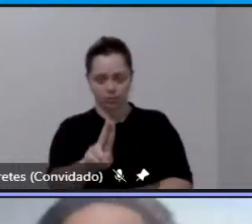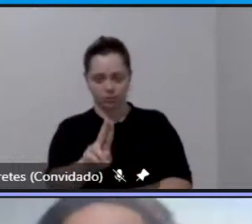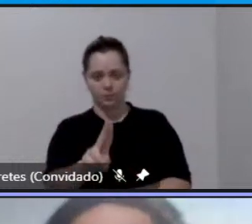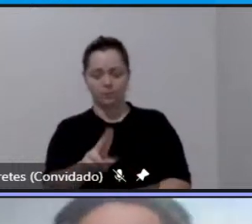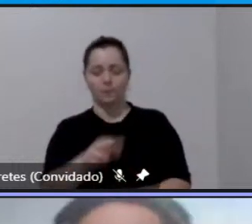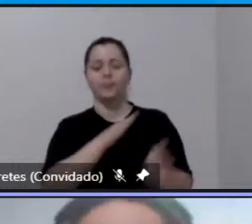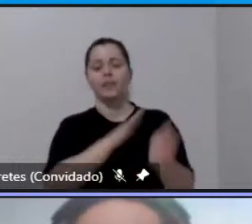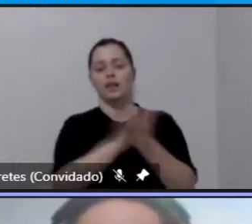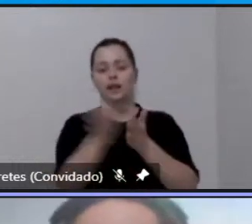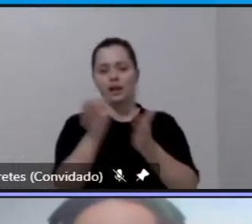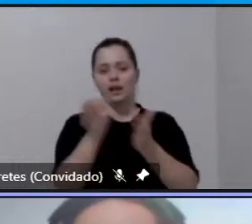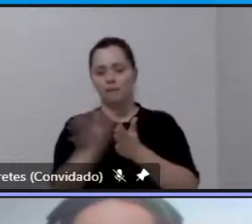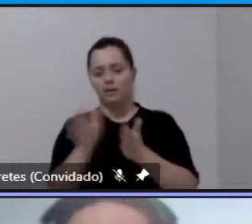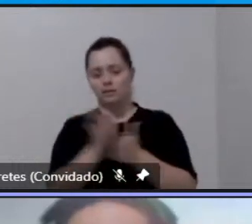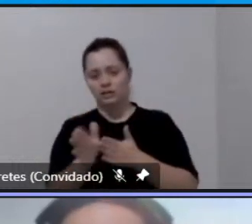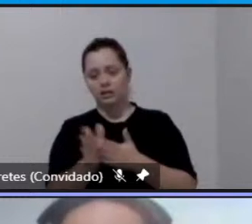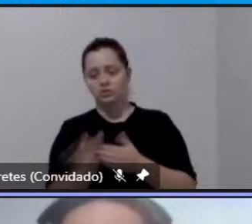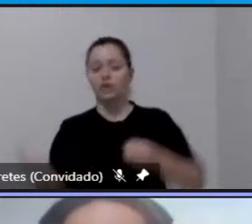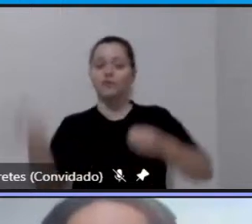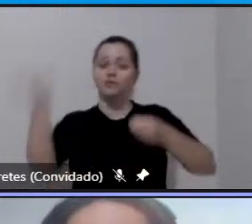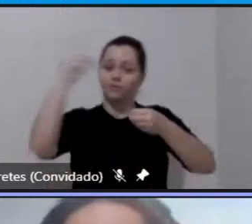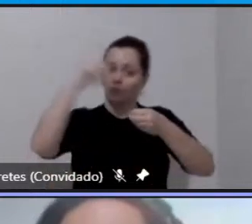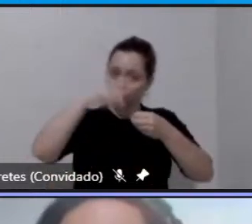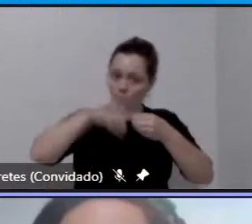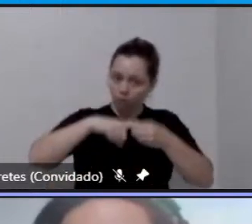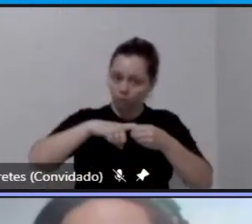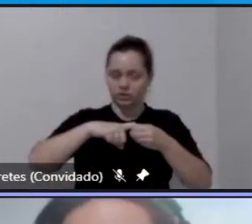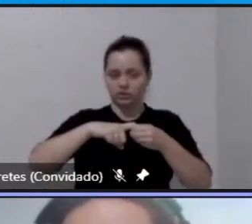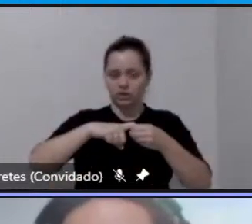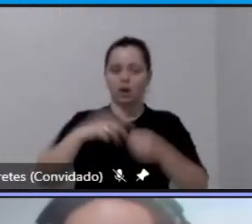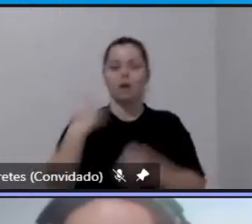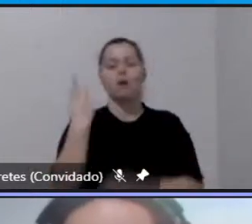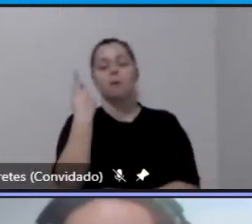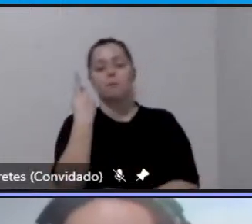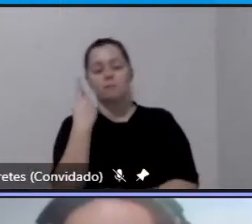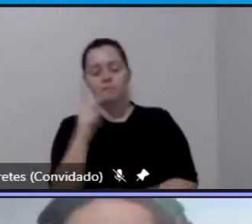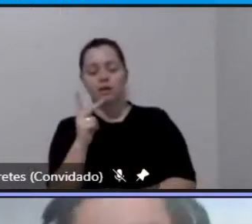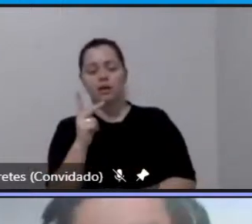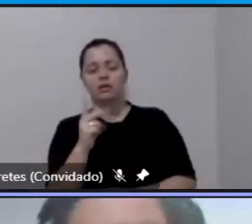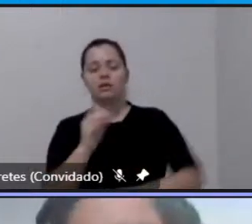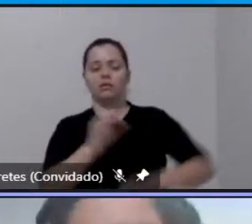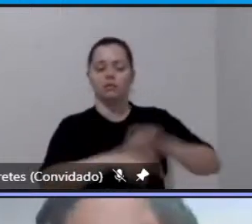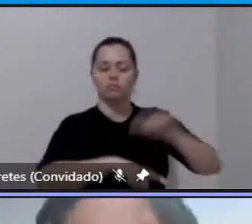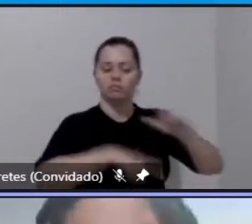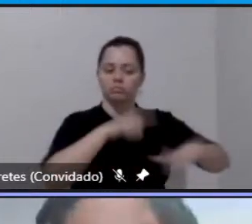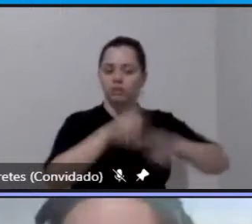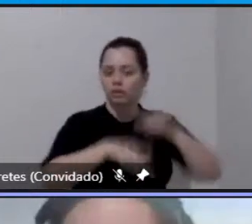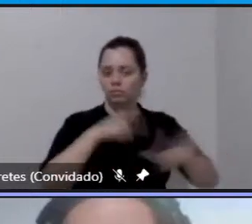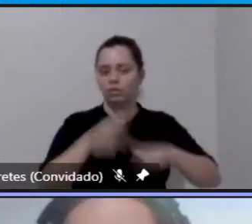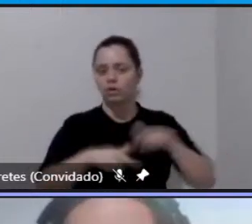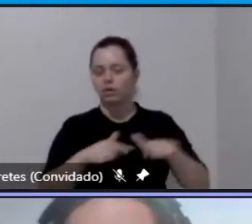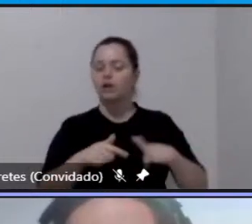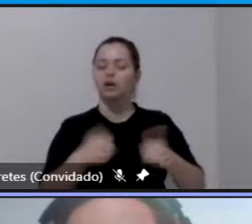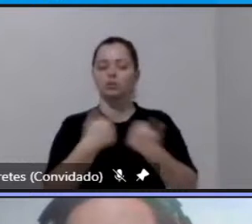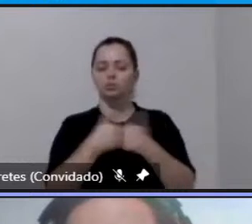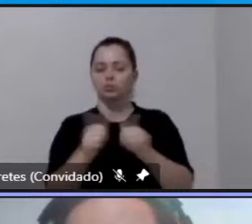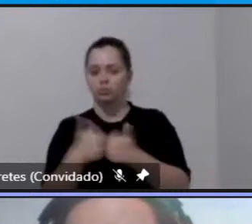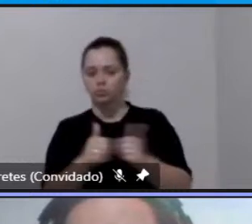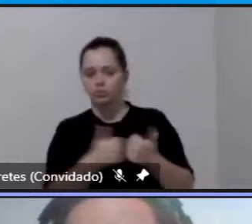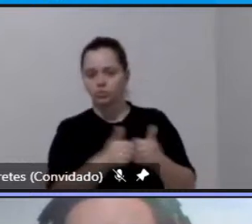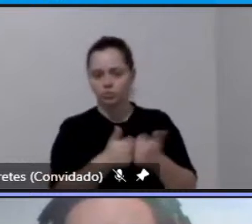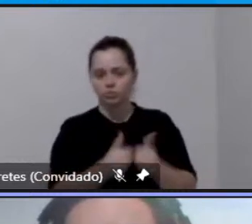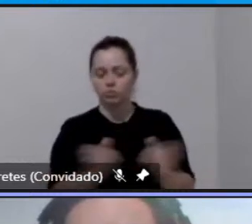na verdade o retorno do gerenciamento das das do transporte coletivo das regiões